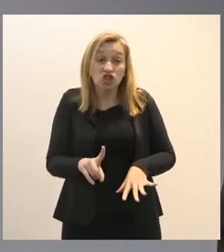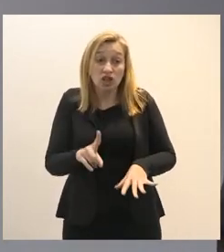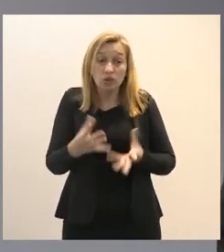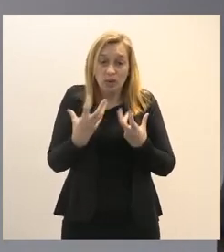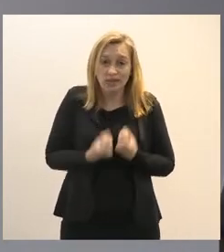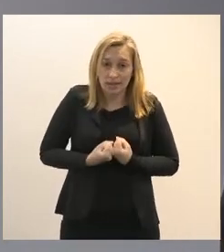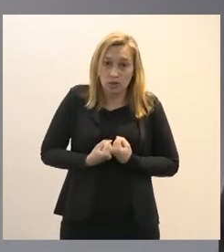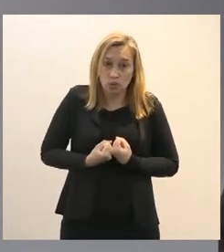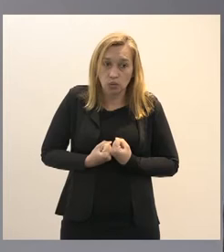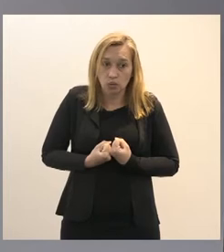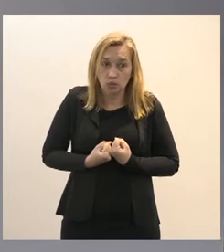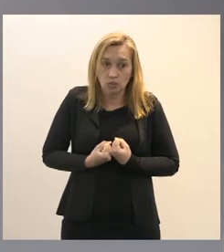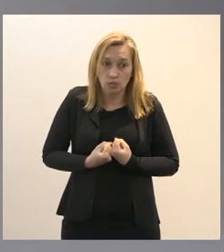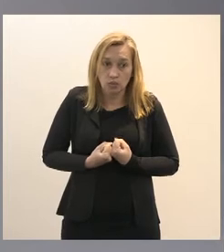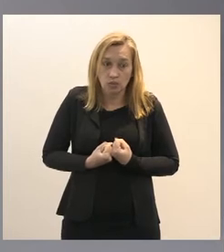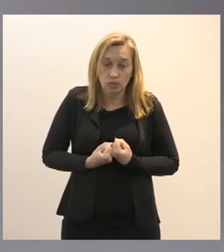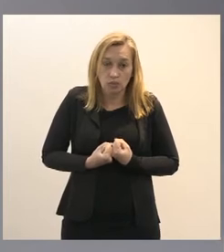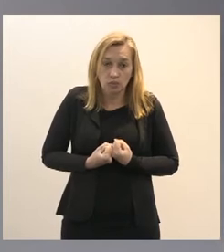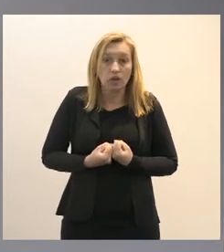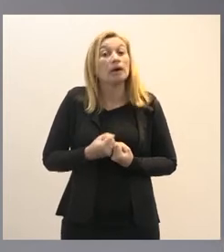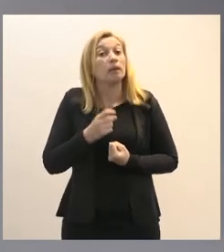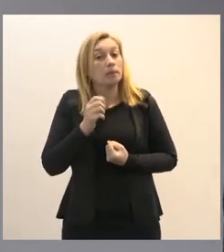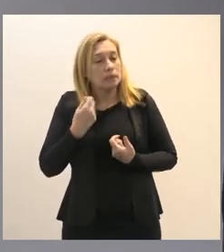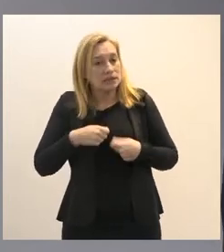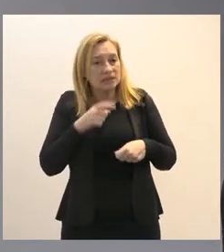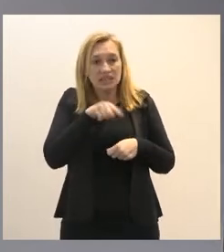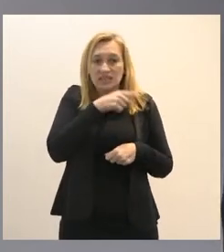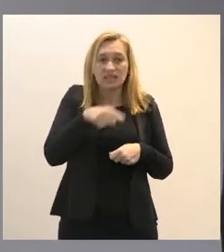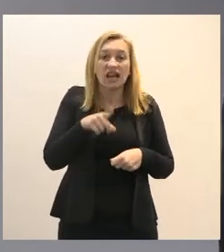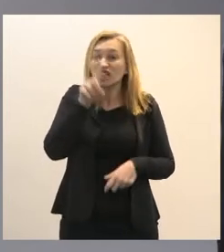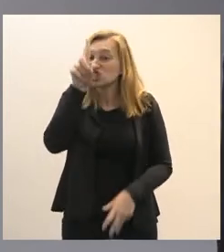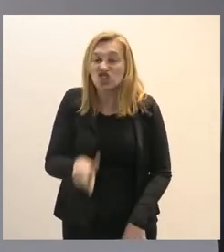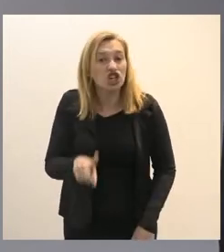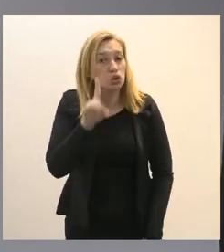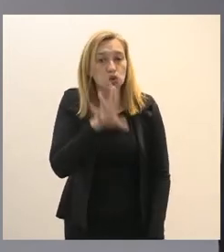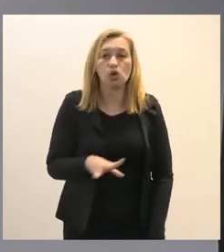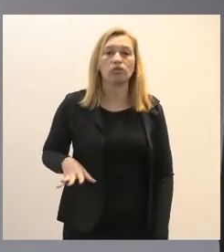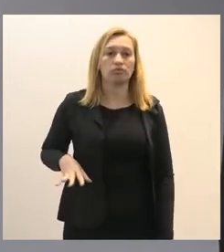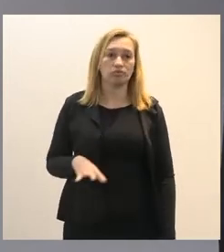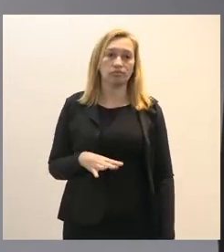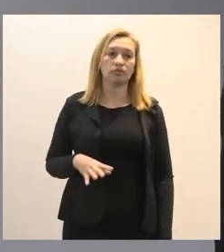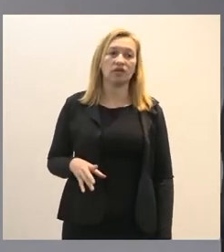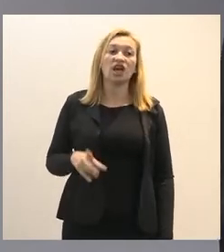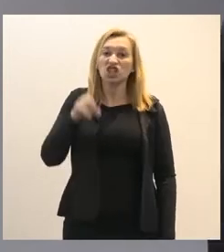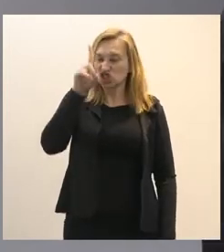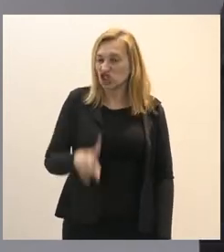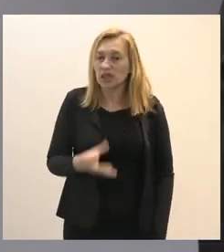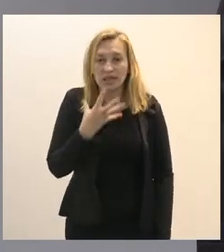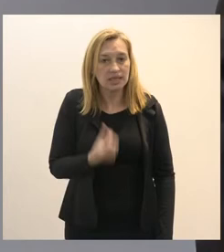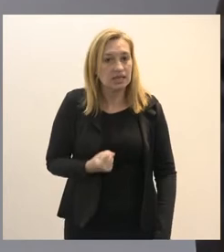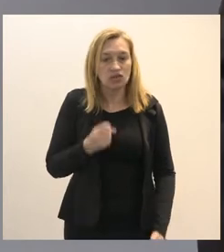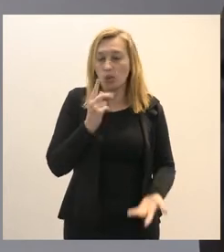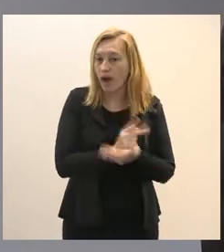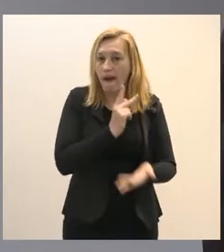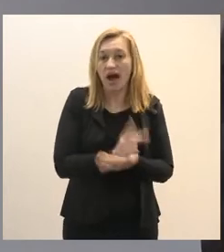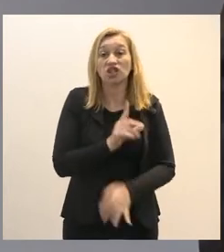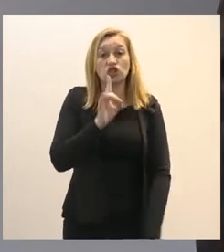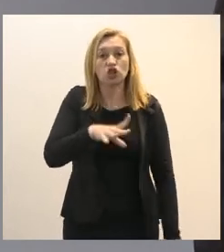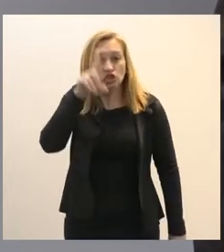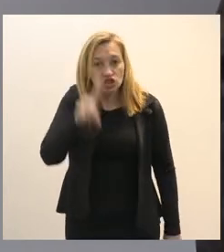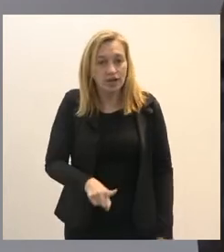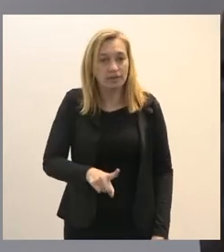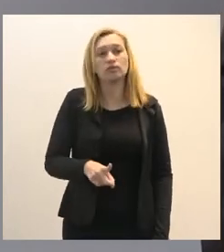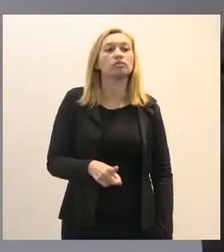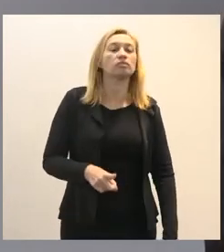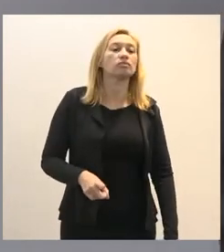e nós temos que suprimir isso falar direitos e não direitos adquiridos mas há aqui